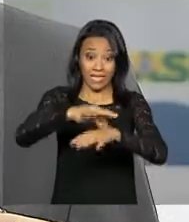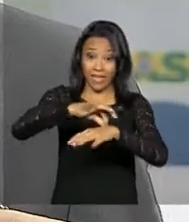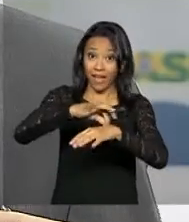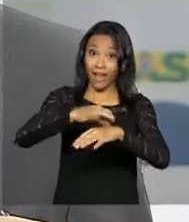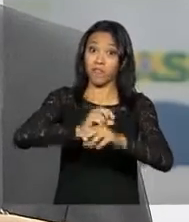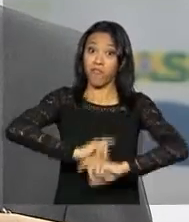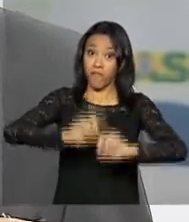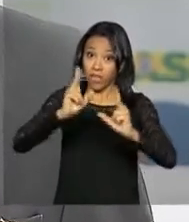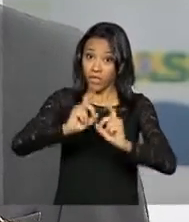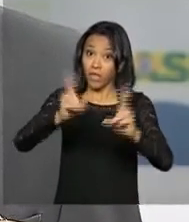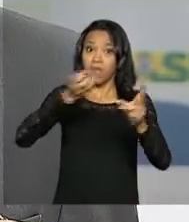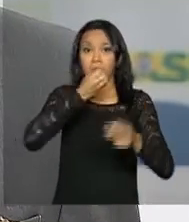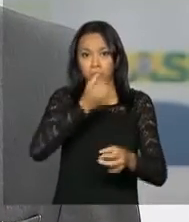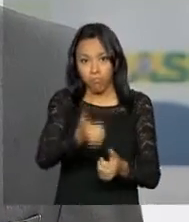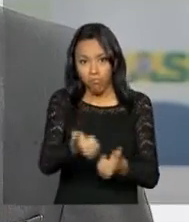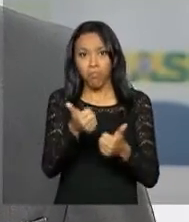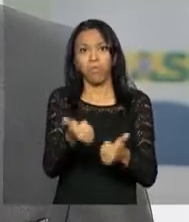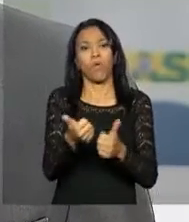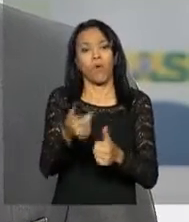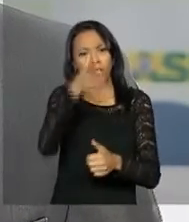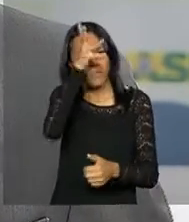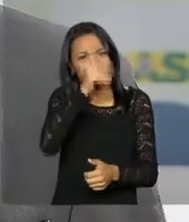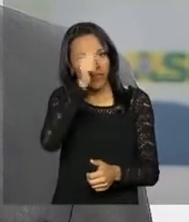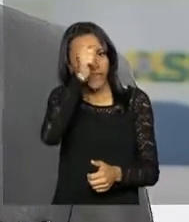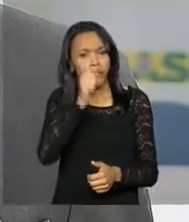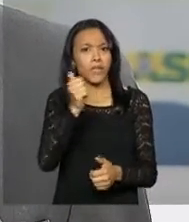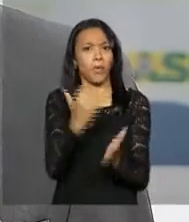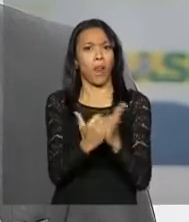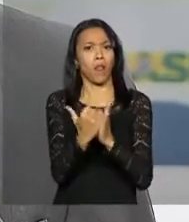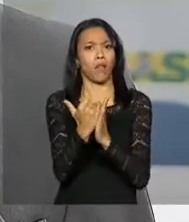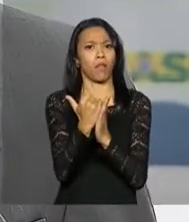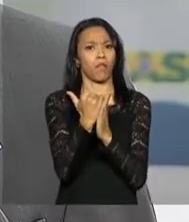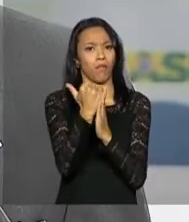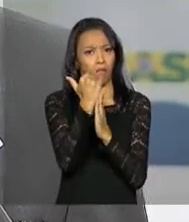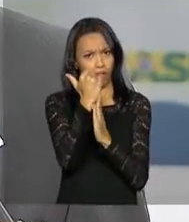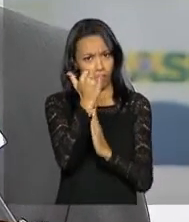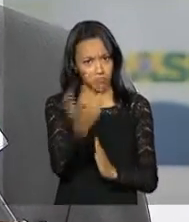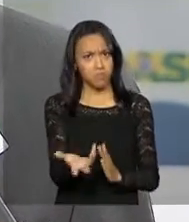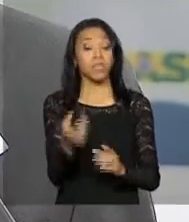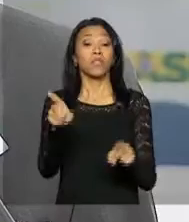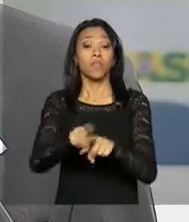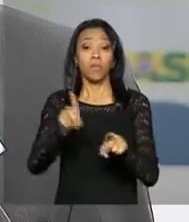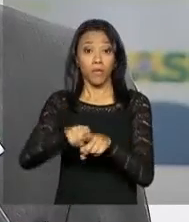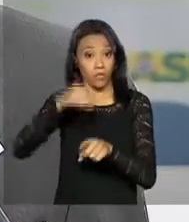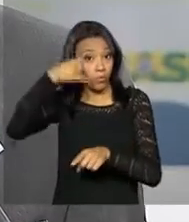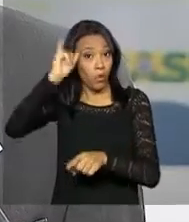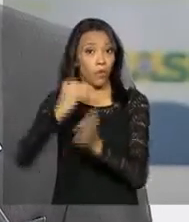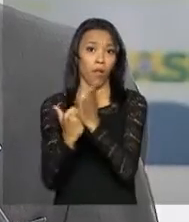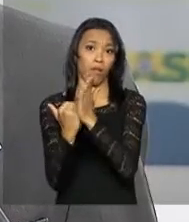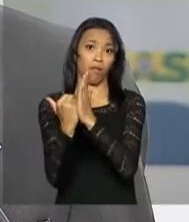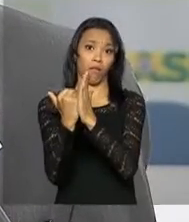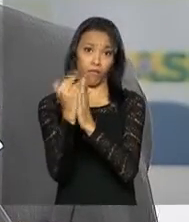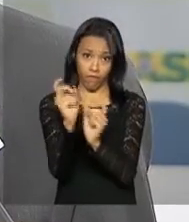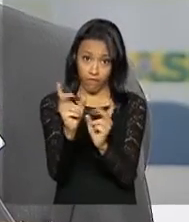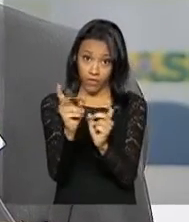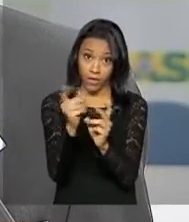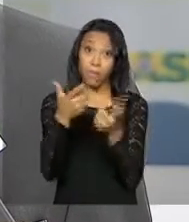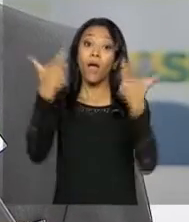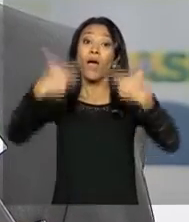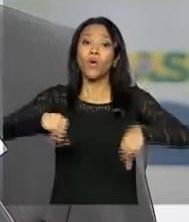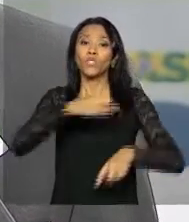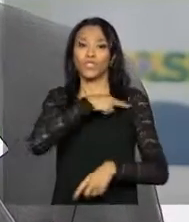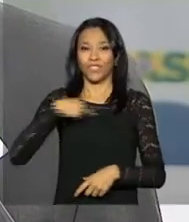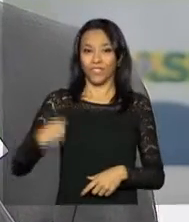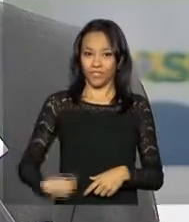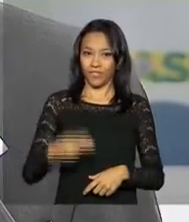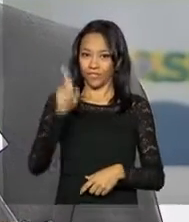desempenho nesse começo de ano. A carne de frango tem aumentado significativamente. A carne bovina também, principalmente para a China. Sabemos